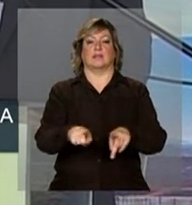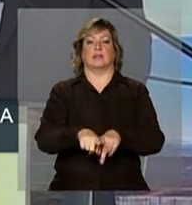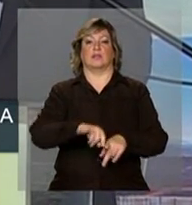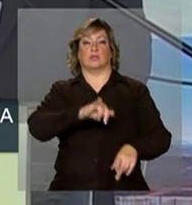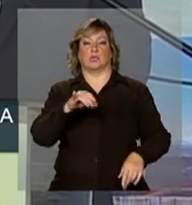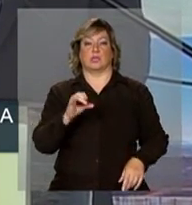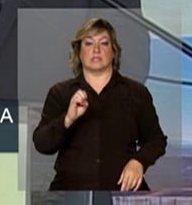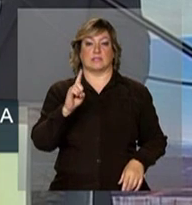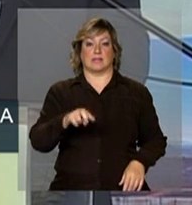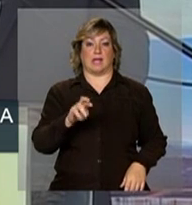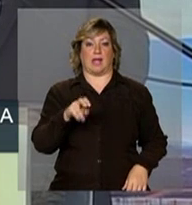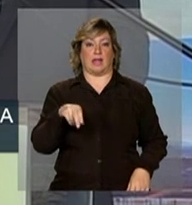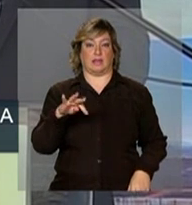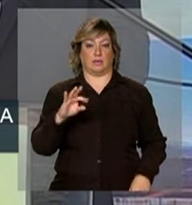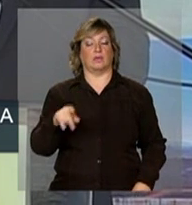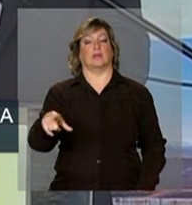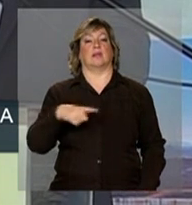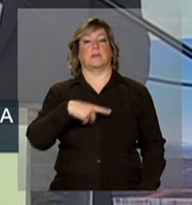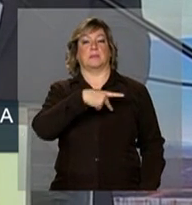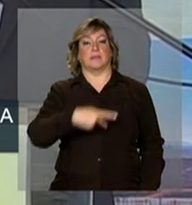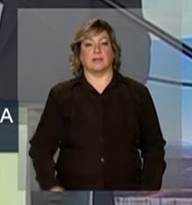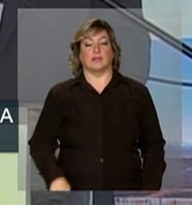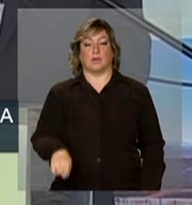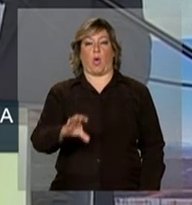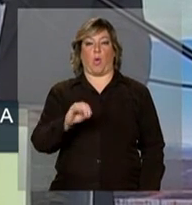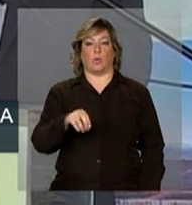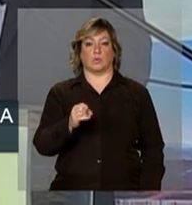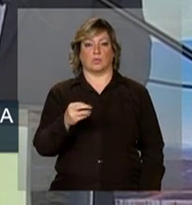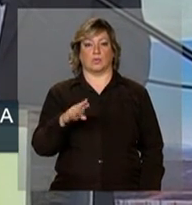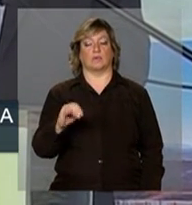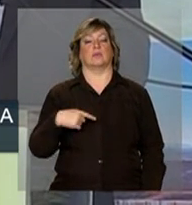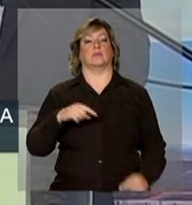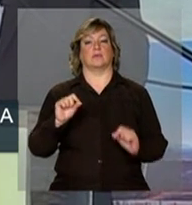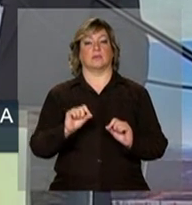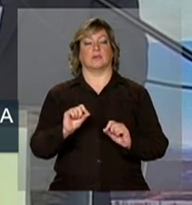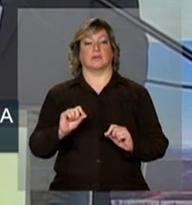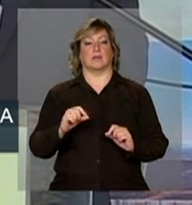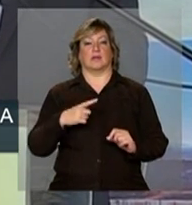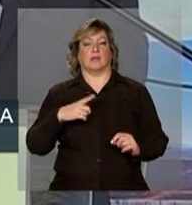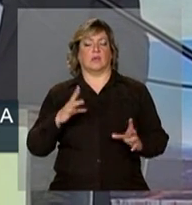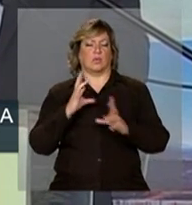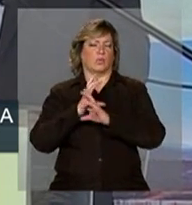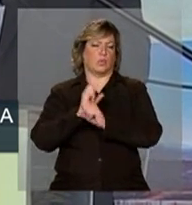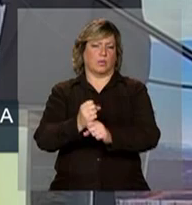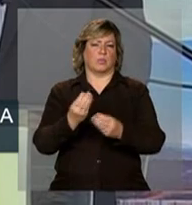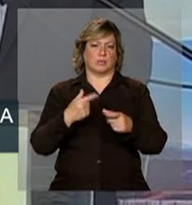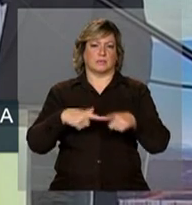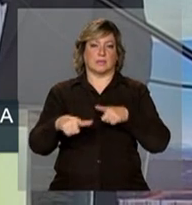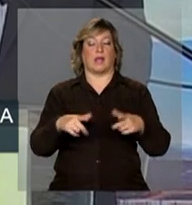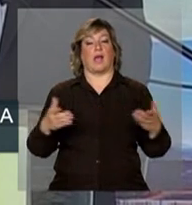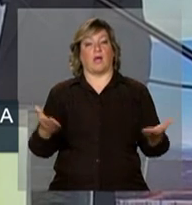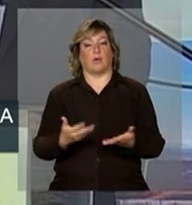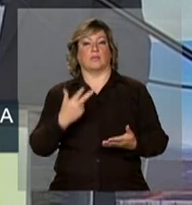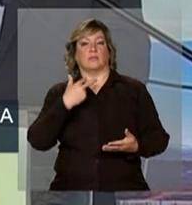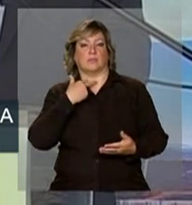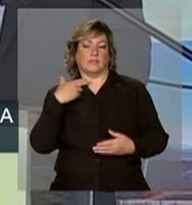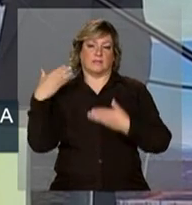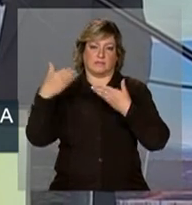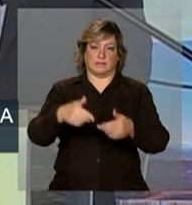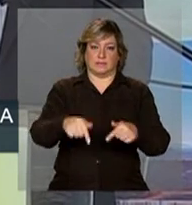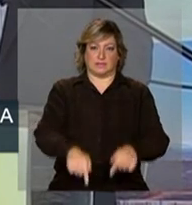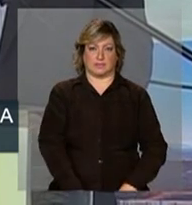presidente do consórcio estreito durante muito tempo, mas que nos deixou recentemente e hoje não pôde comparecer.